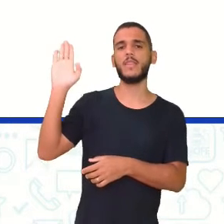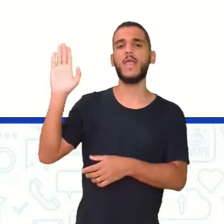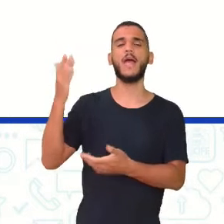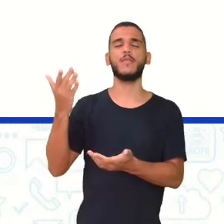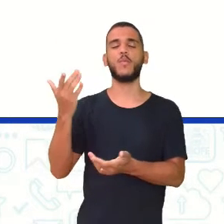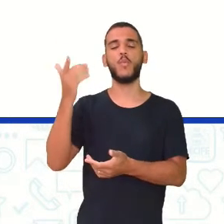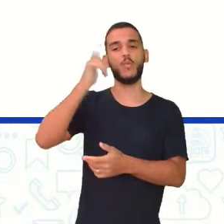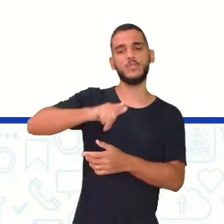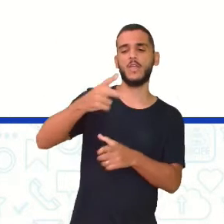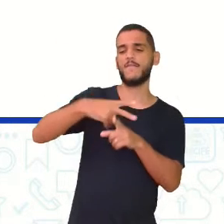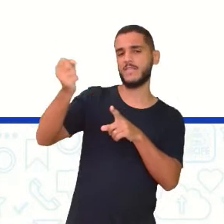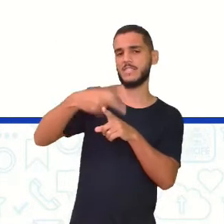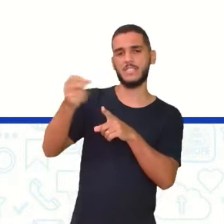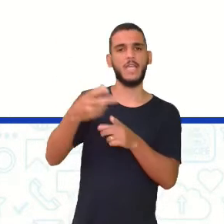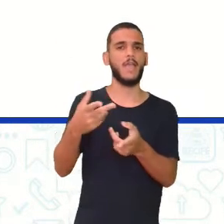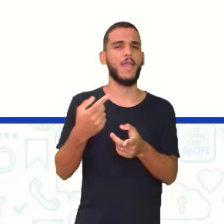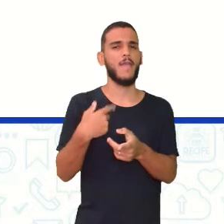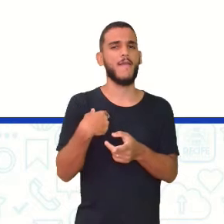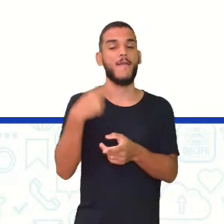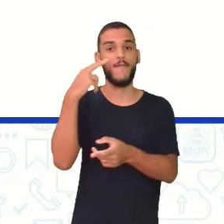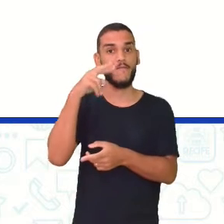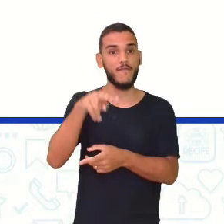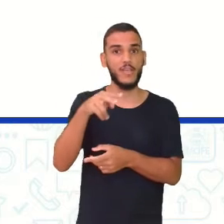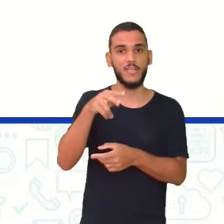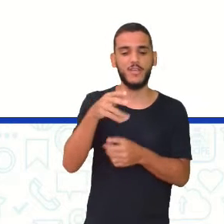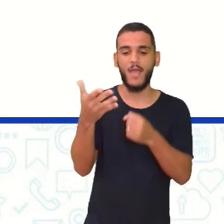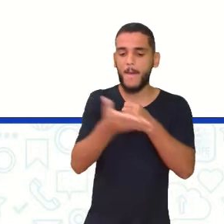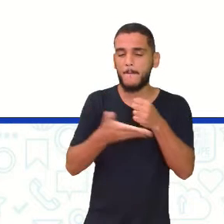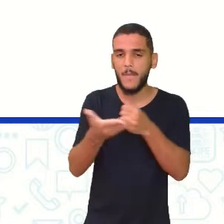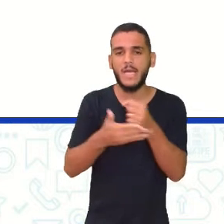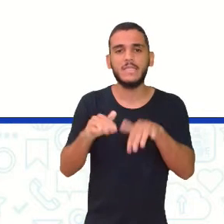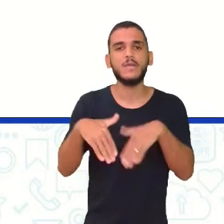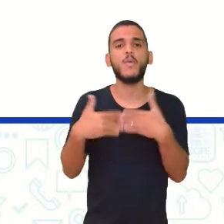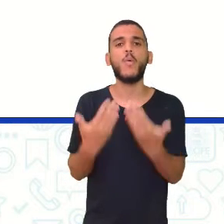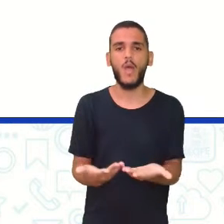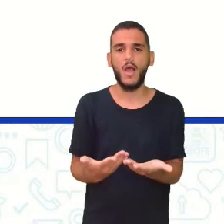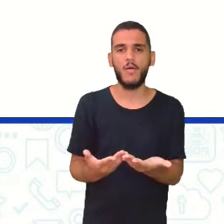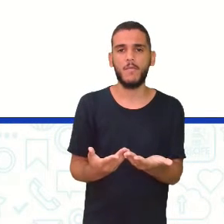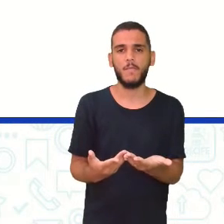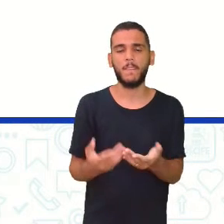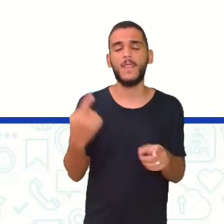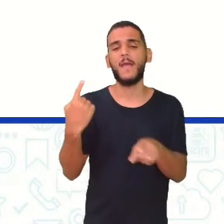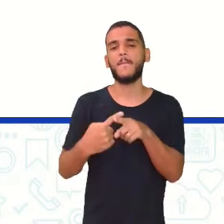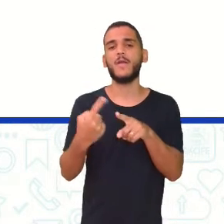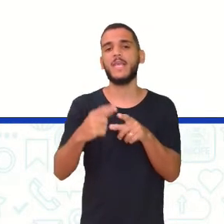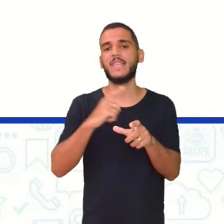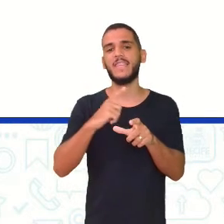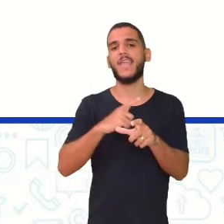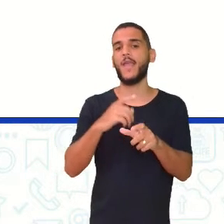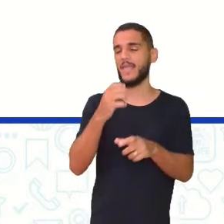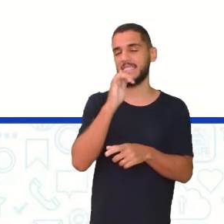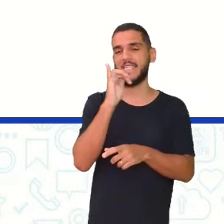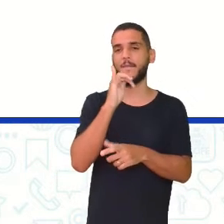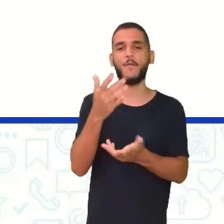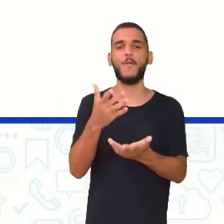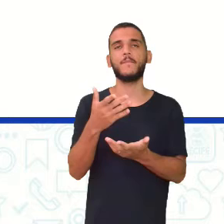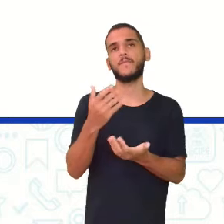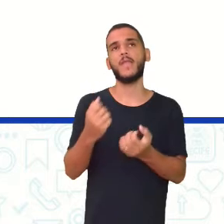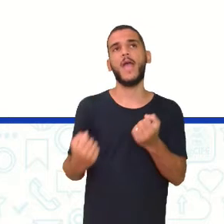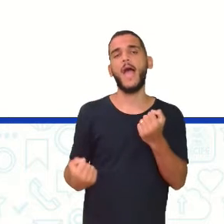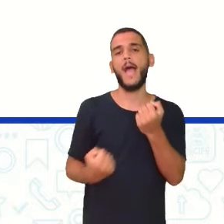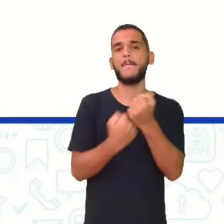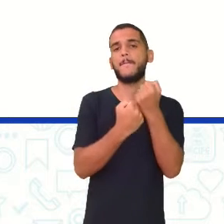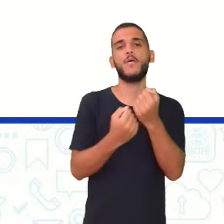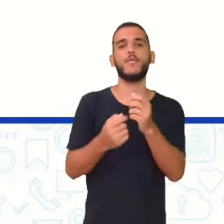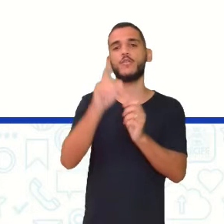ABC Veja qual é a fonte Veja se realmente Isso é tendencioso Ou não Porque a tendência Quando a gente vê lá O candidato